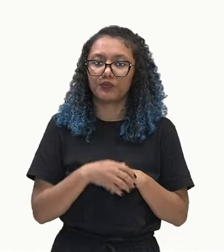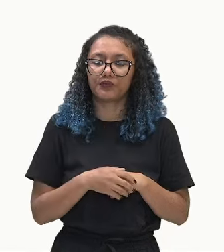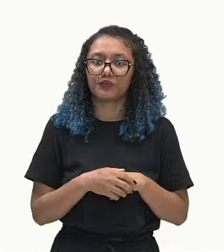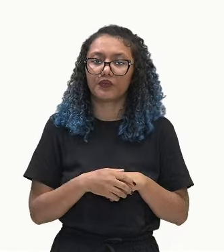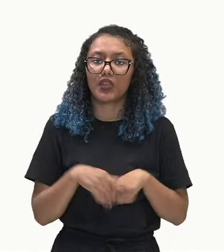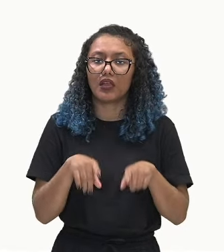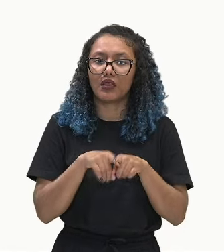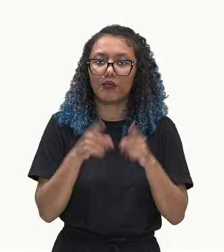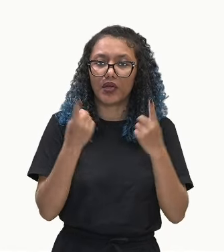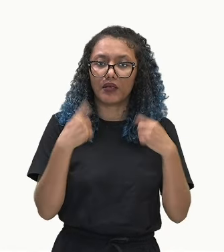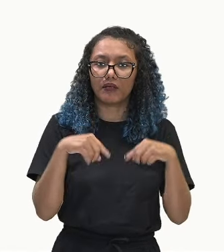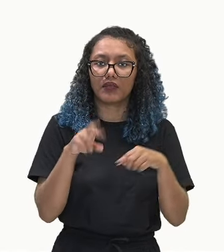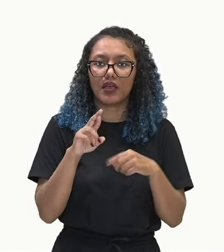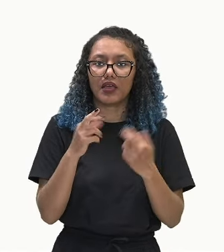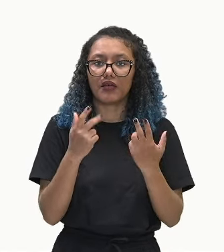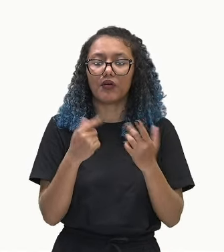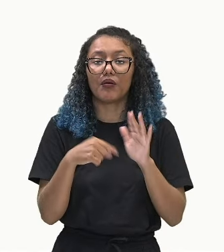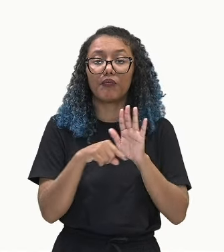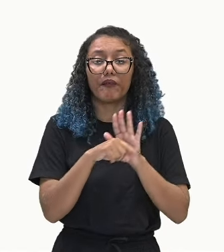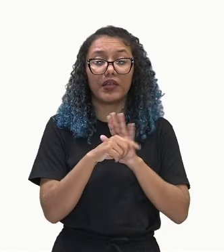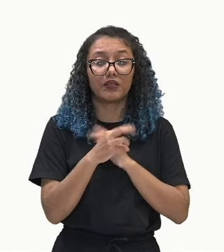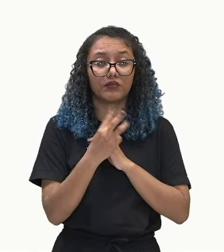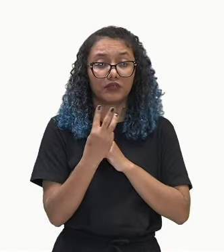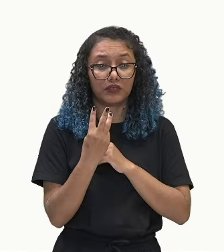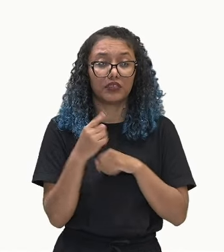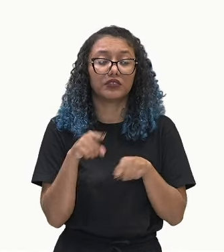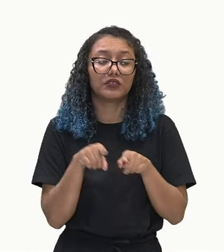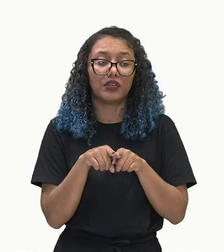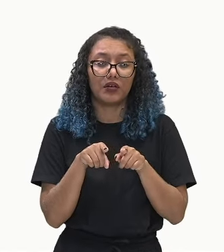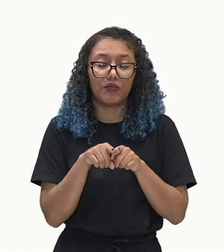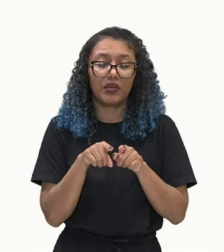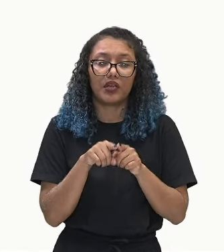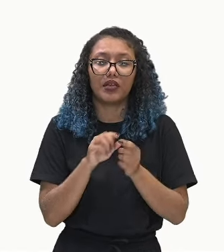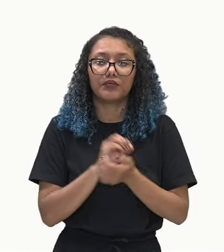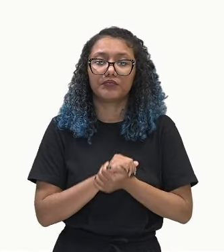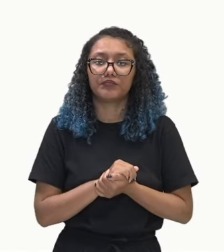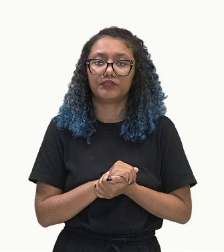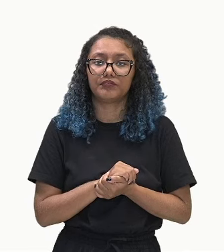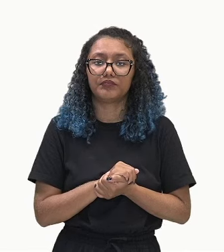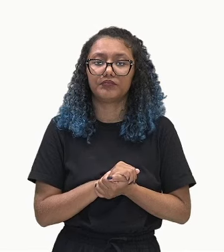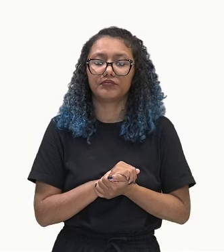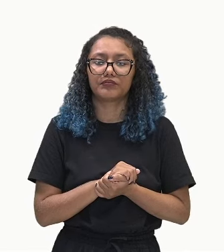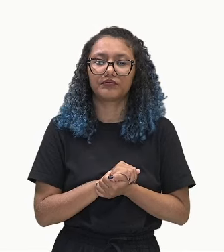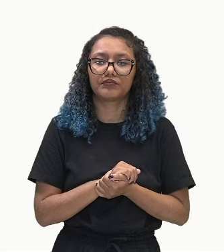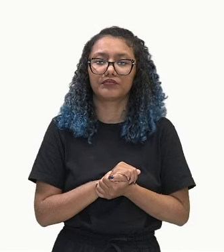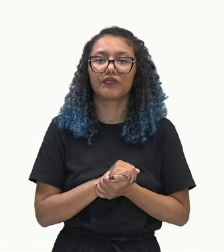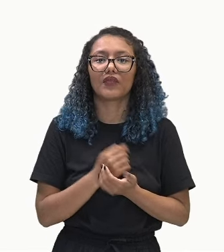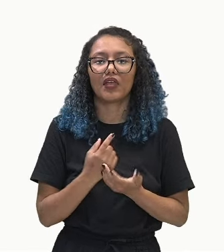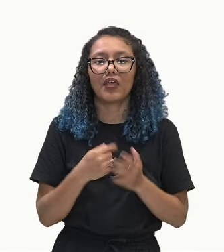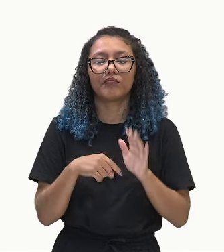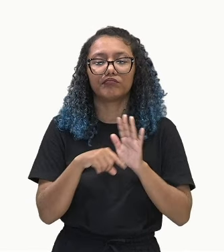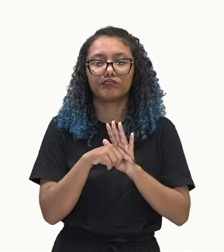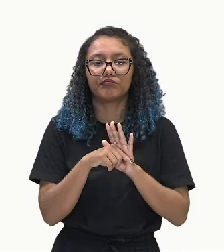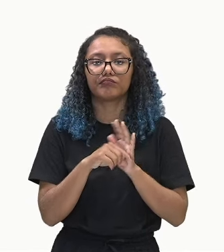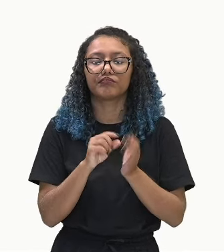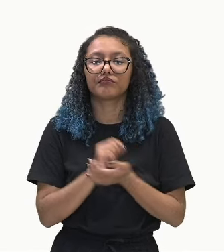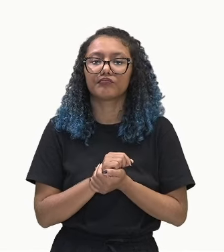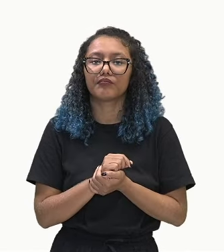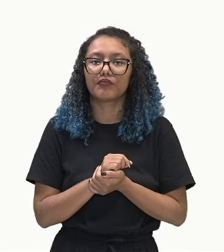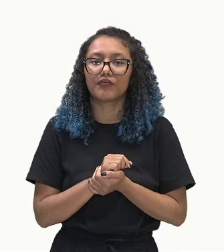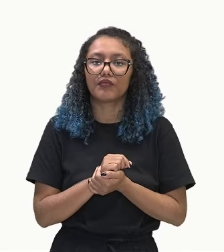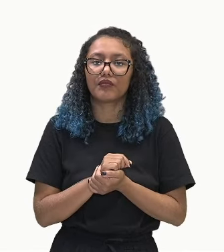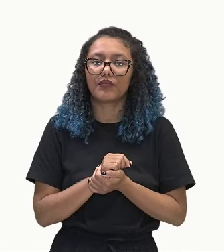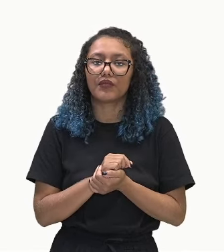e temos também a razão que pode ser menos 3, uma razão negativa, e a razão negativa ela nos dá o quê?